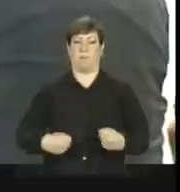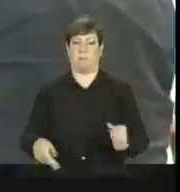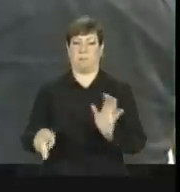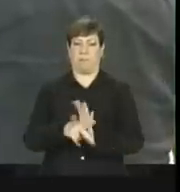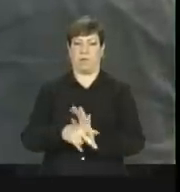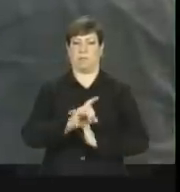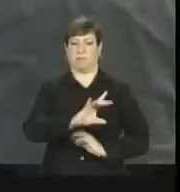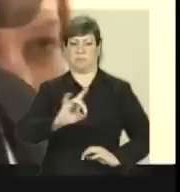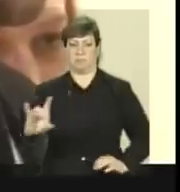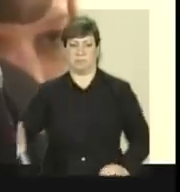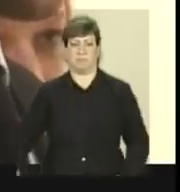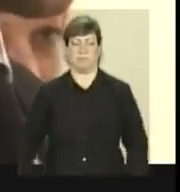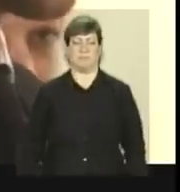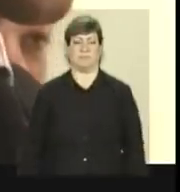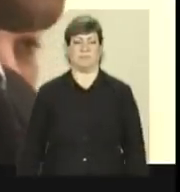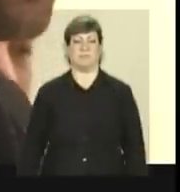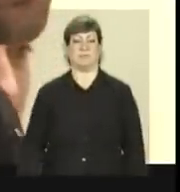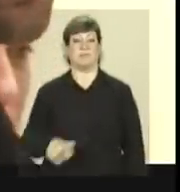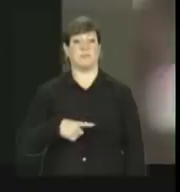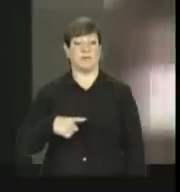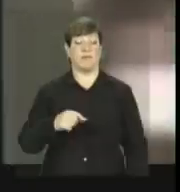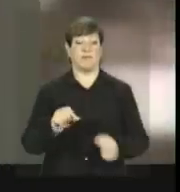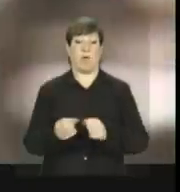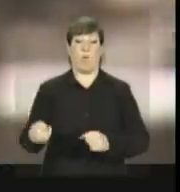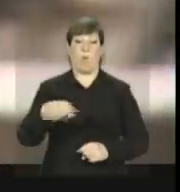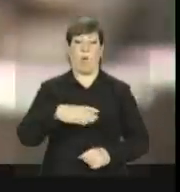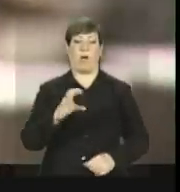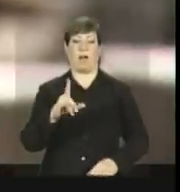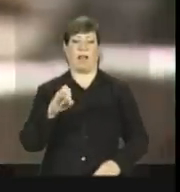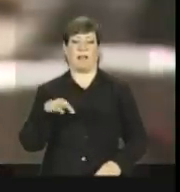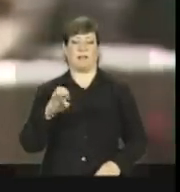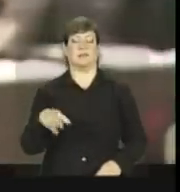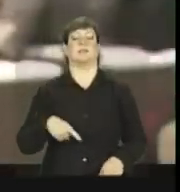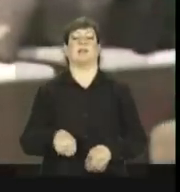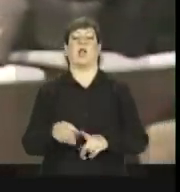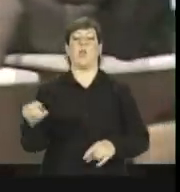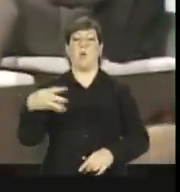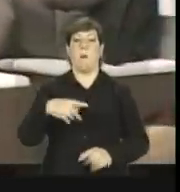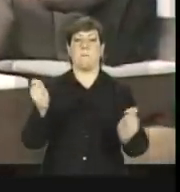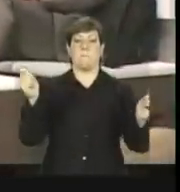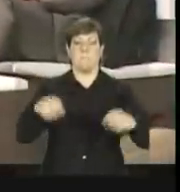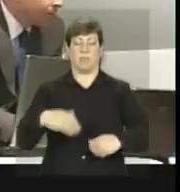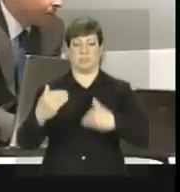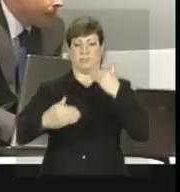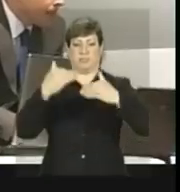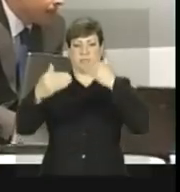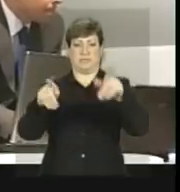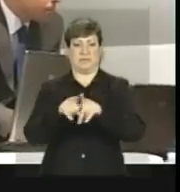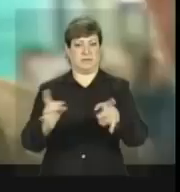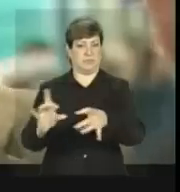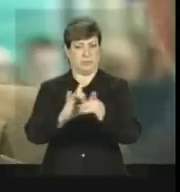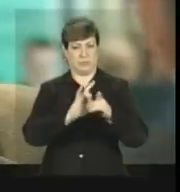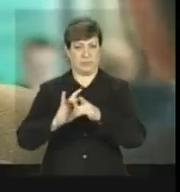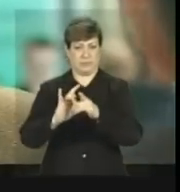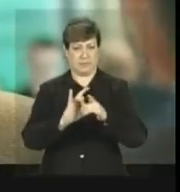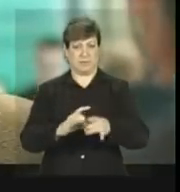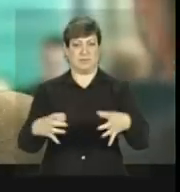individualidade. Gere novos leads, explore novos potenciais de crescimento e alianças.